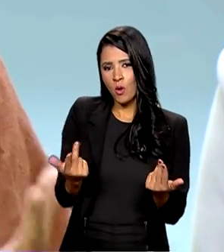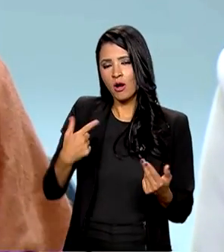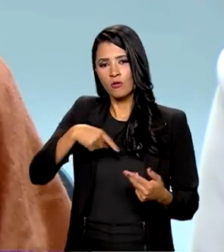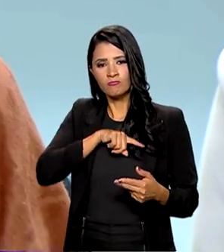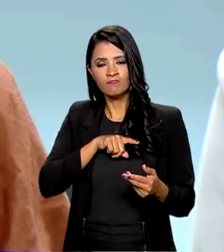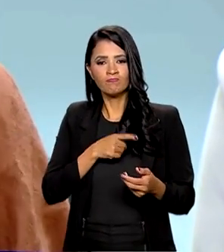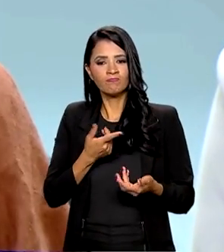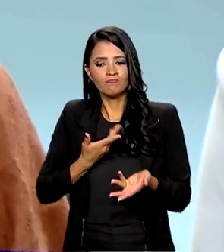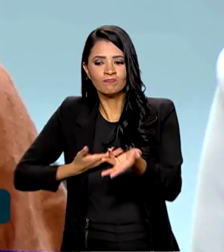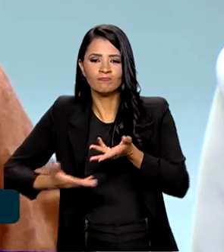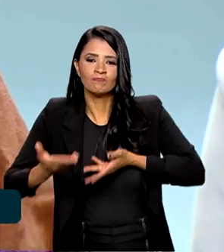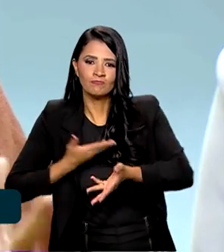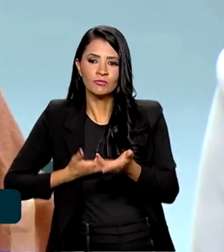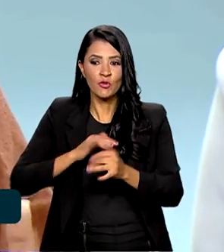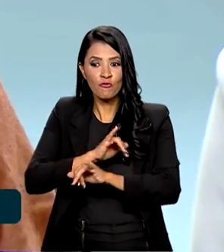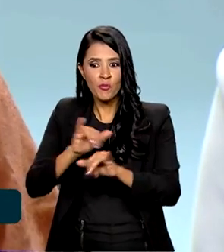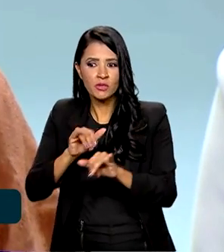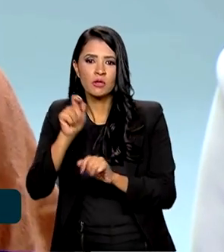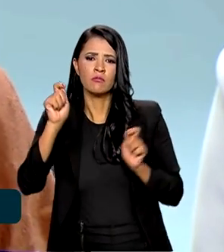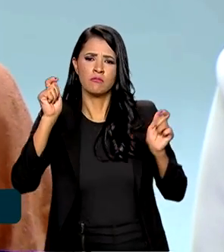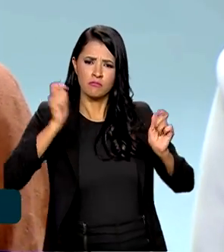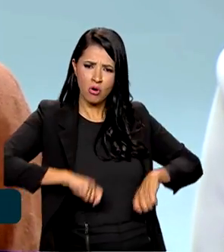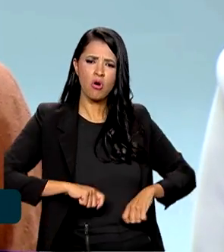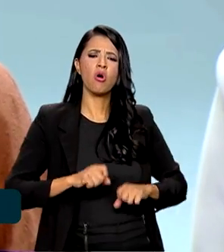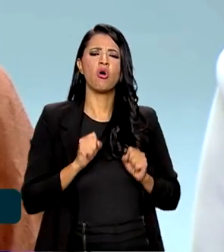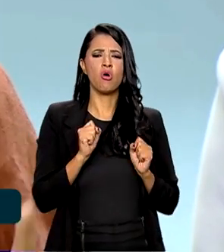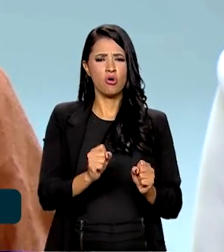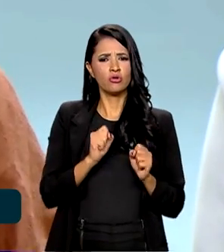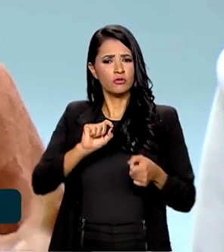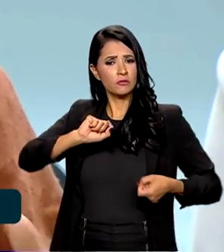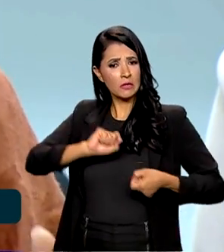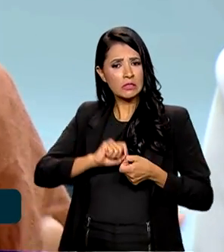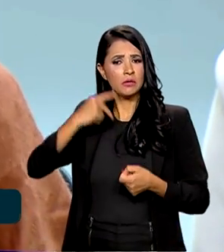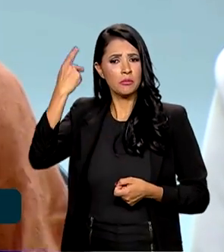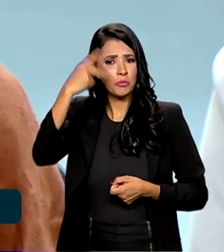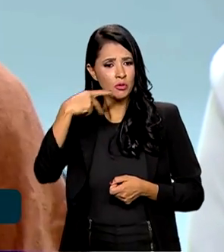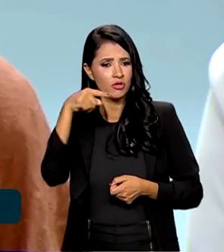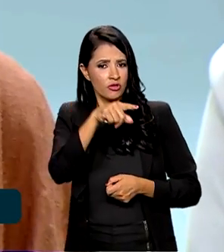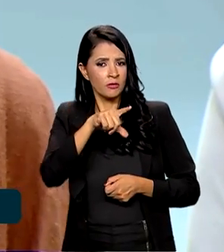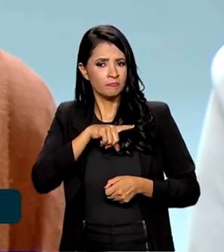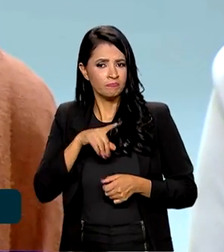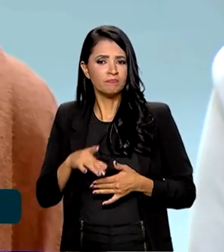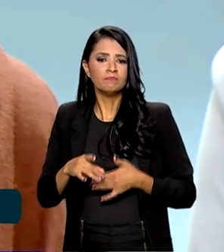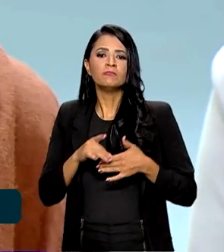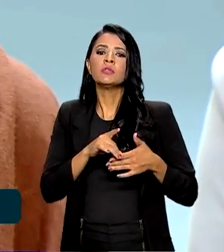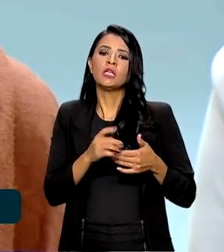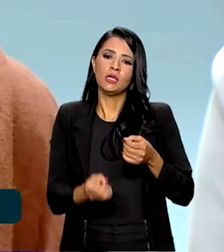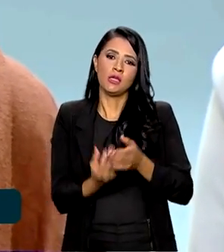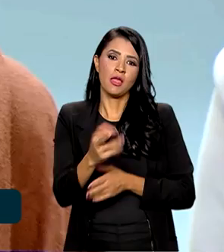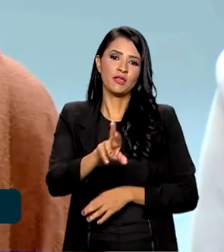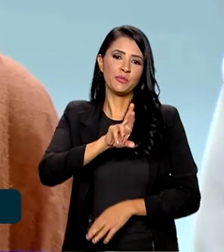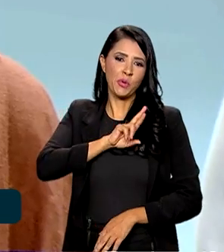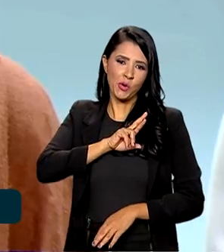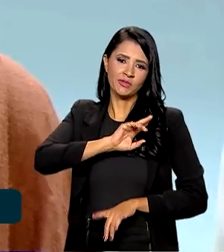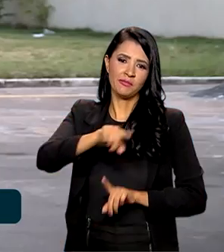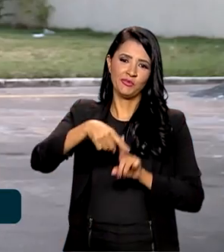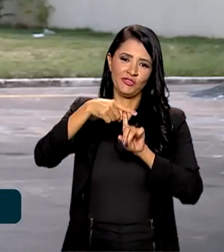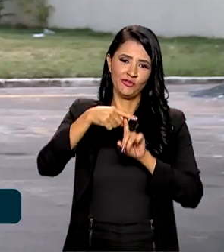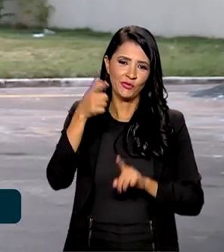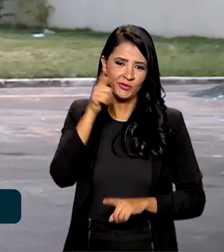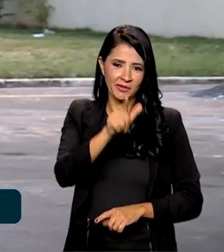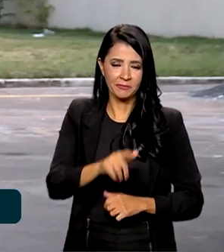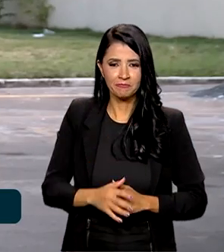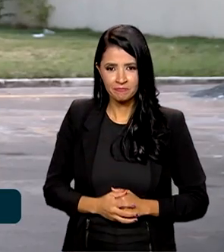compartilhar que é possível fazer política pública que levem a resultados positivos.